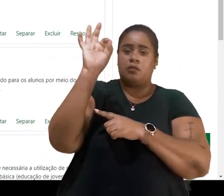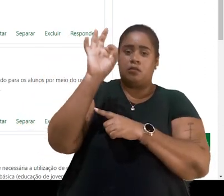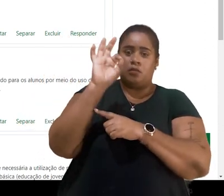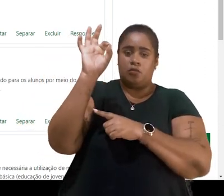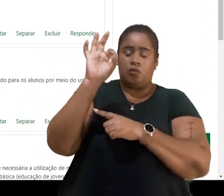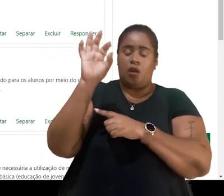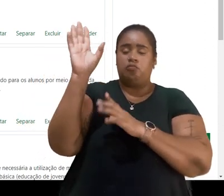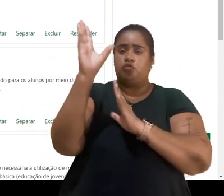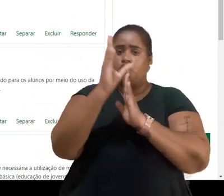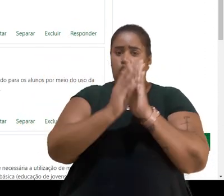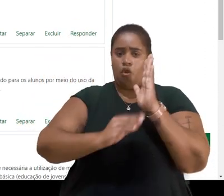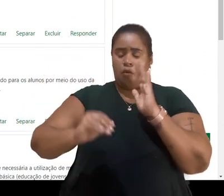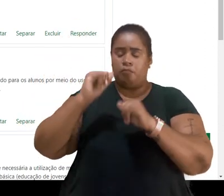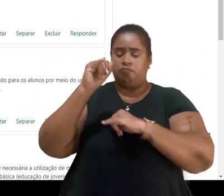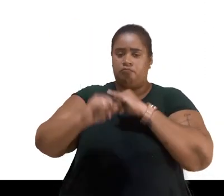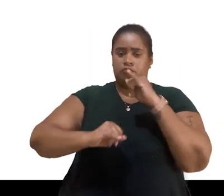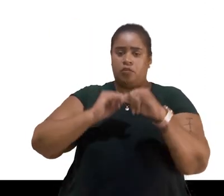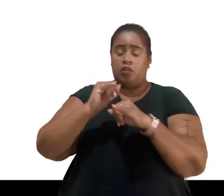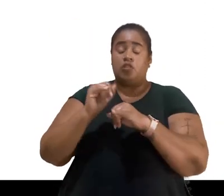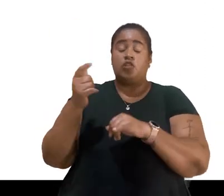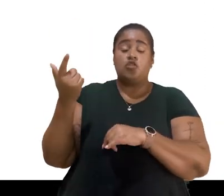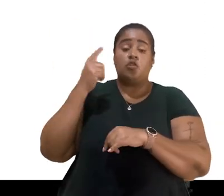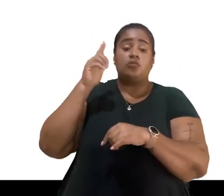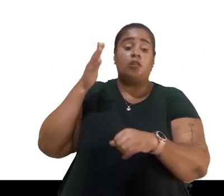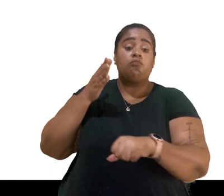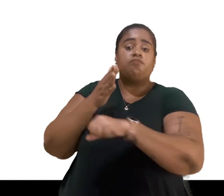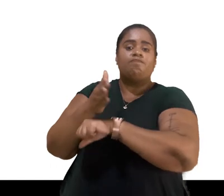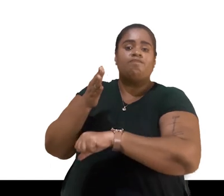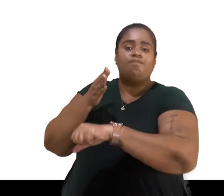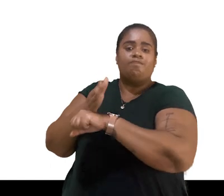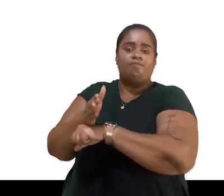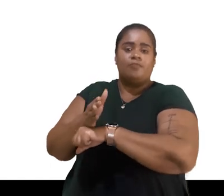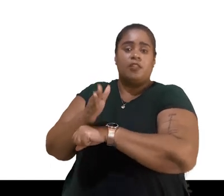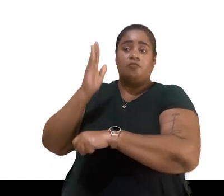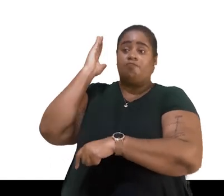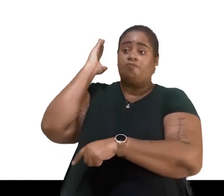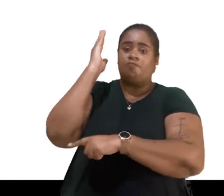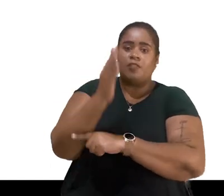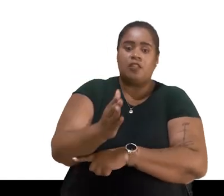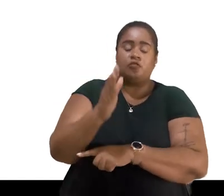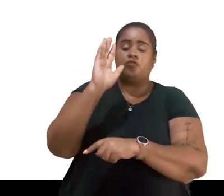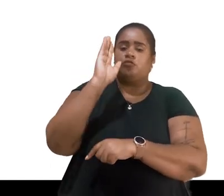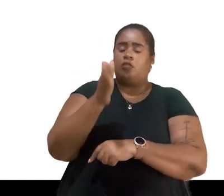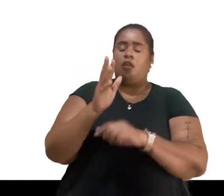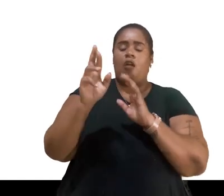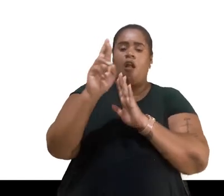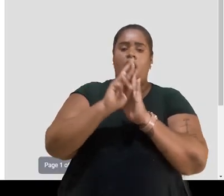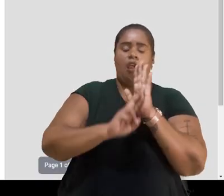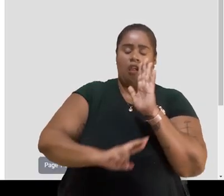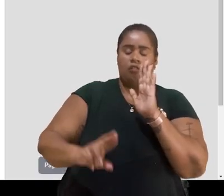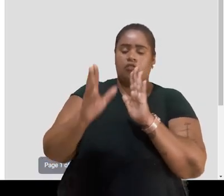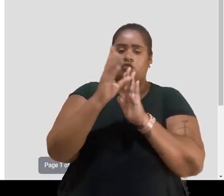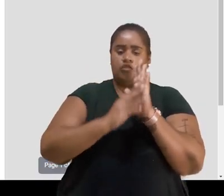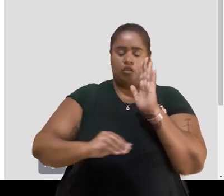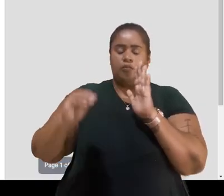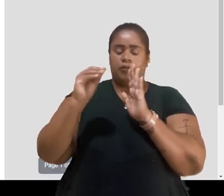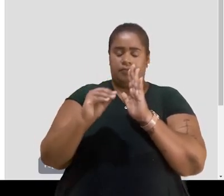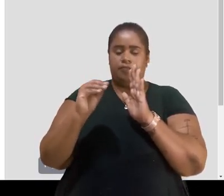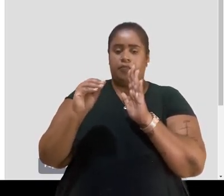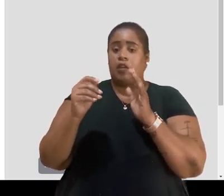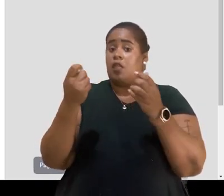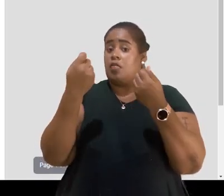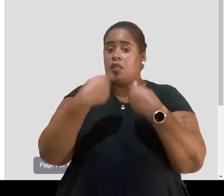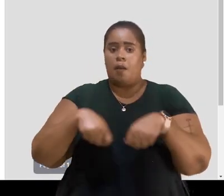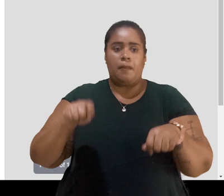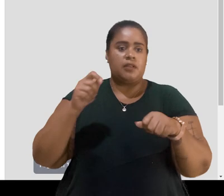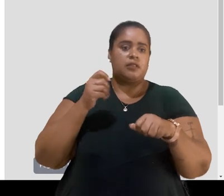escrito o percentual de similaridade que nós temos acesso direto ao relatório de